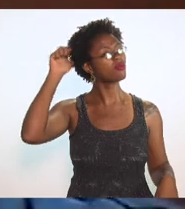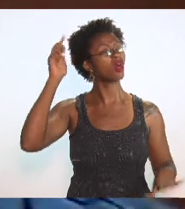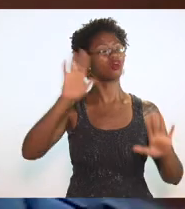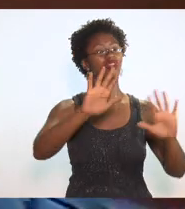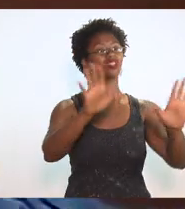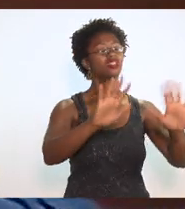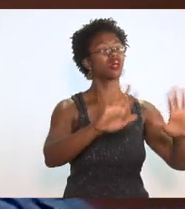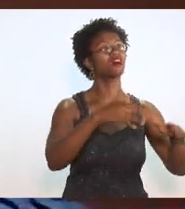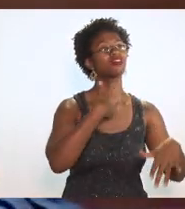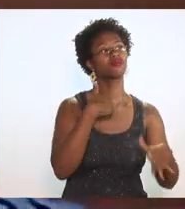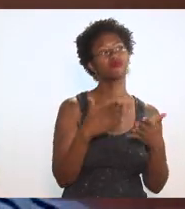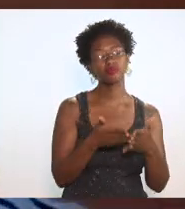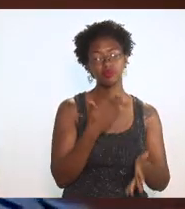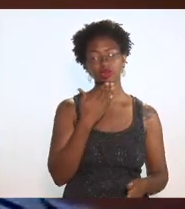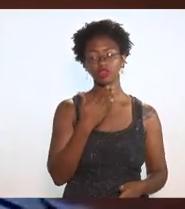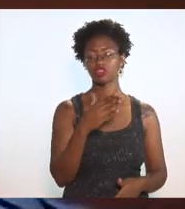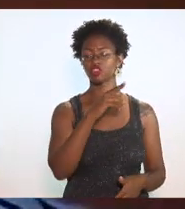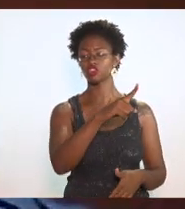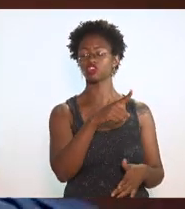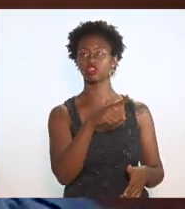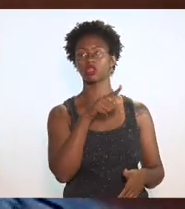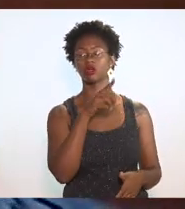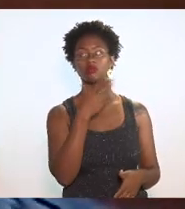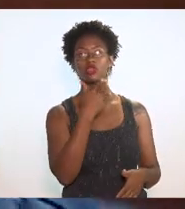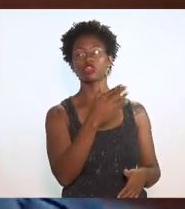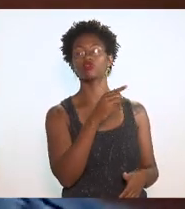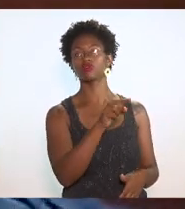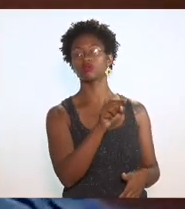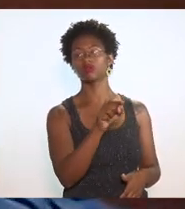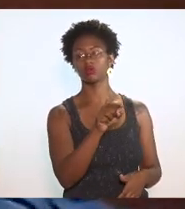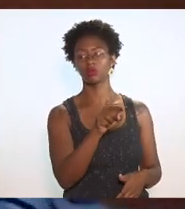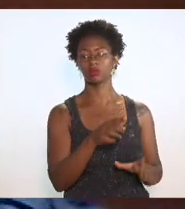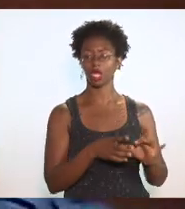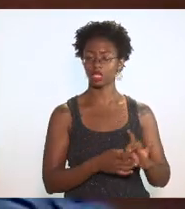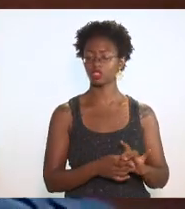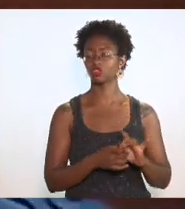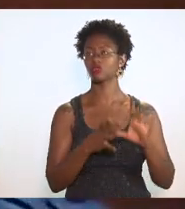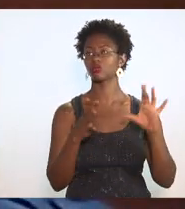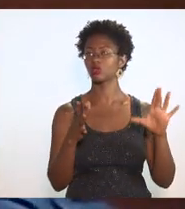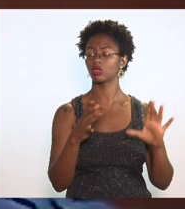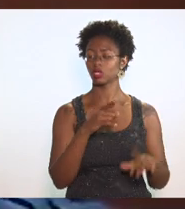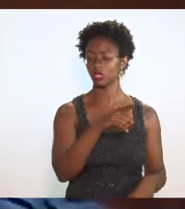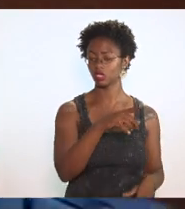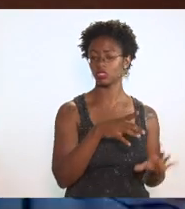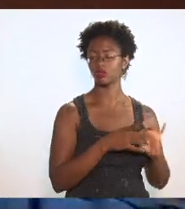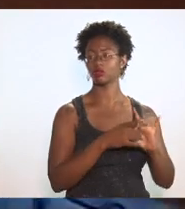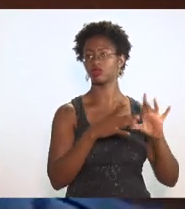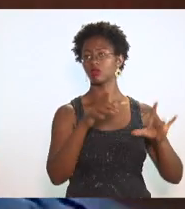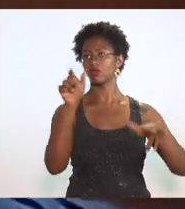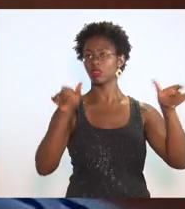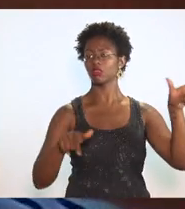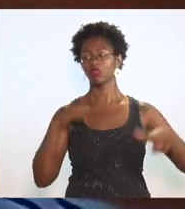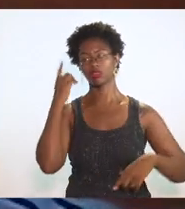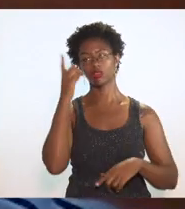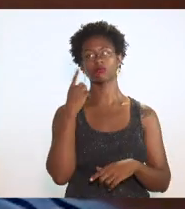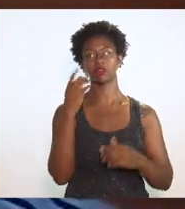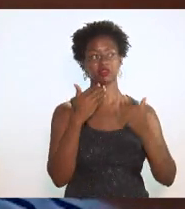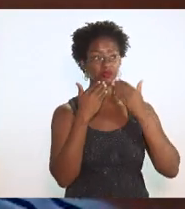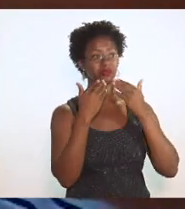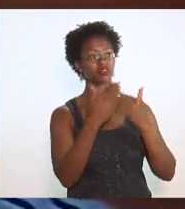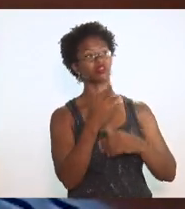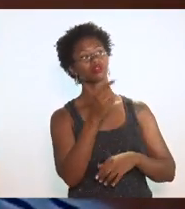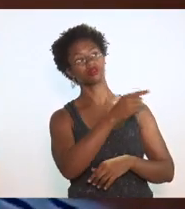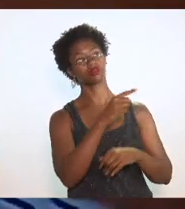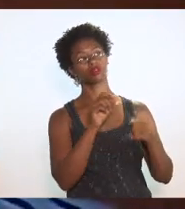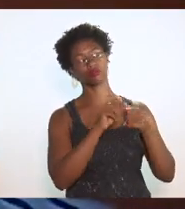só pedir a gentileza de disponibilizar aos parlamentares essa apresentação que acabou de ser